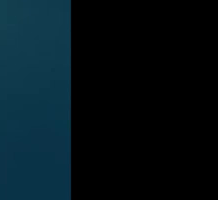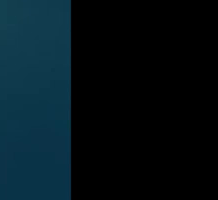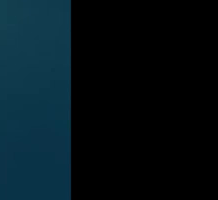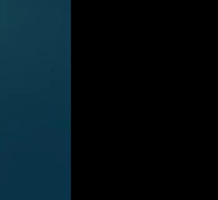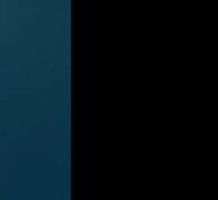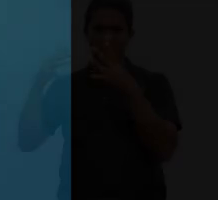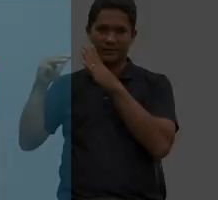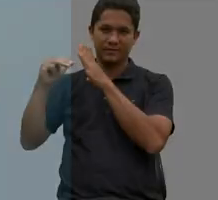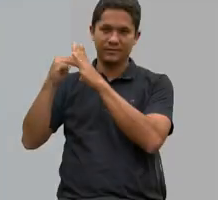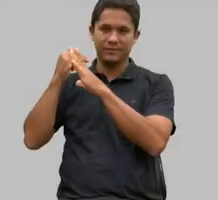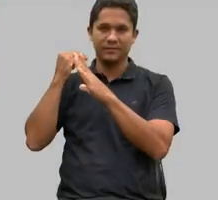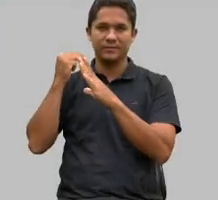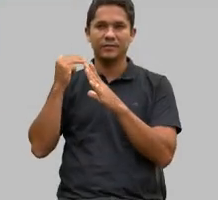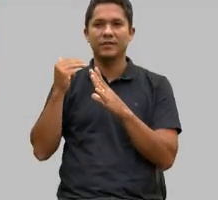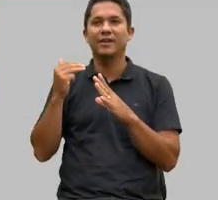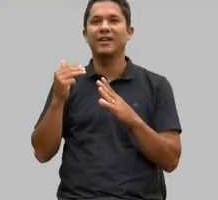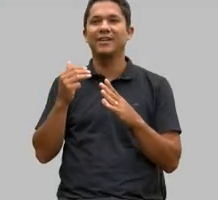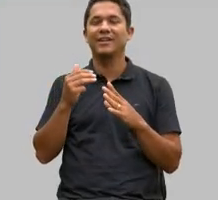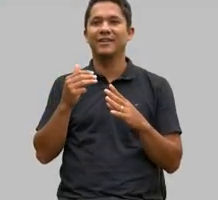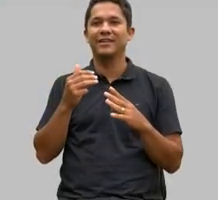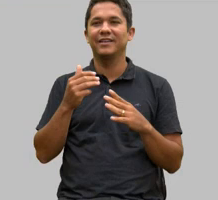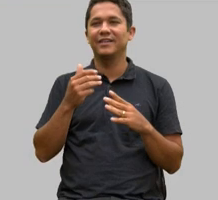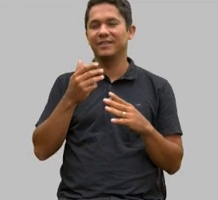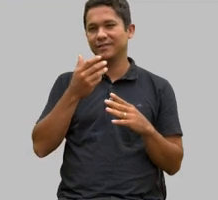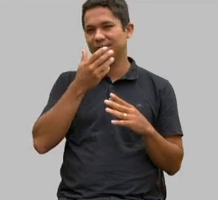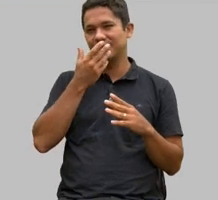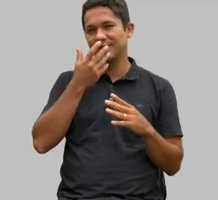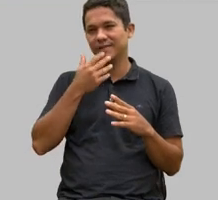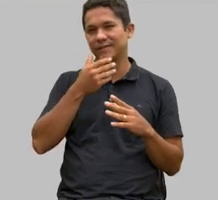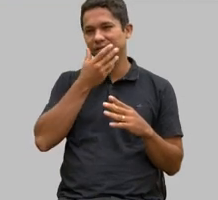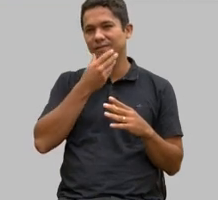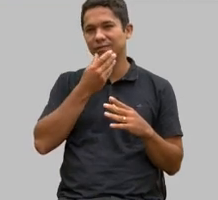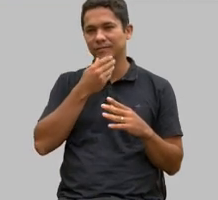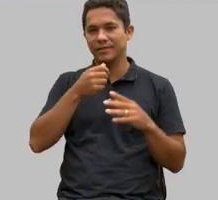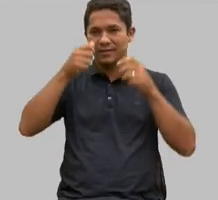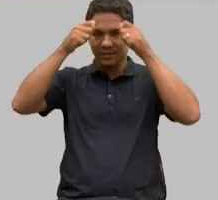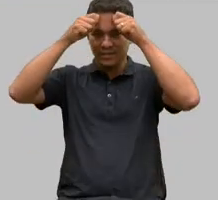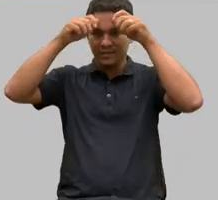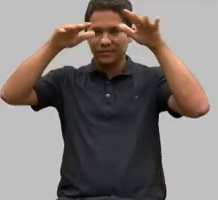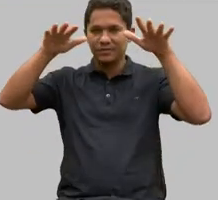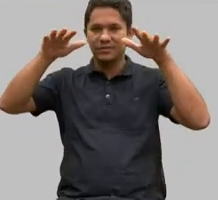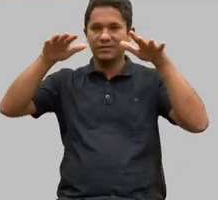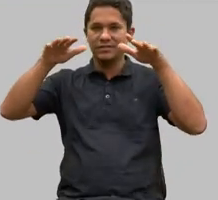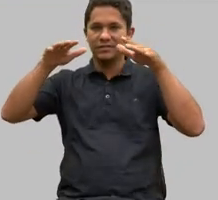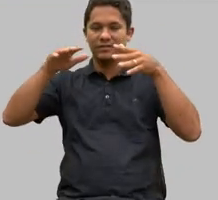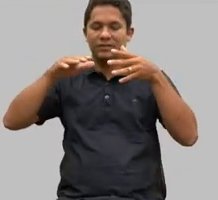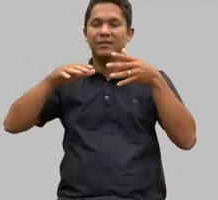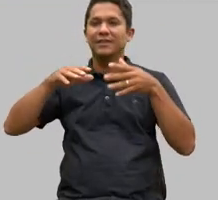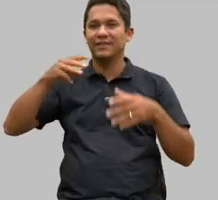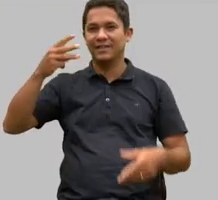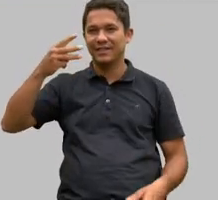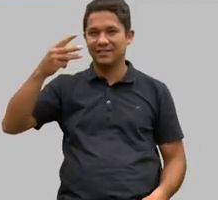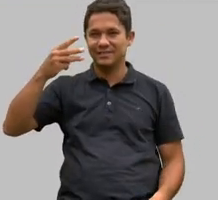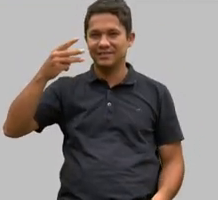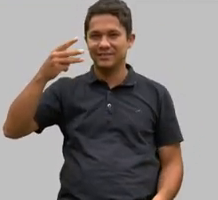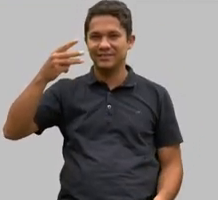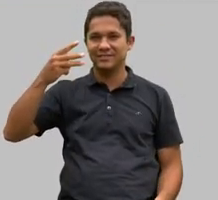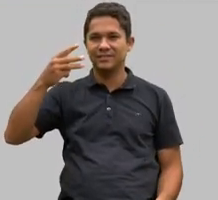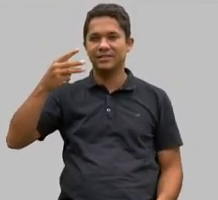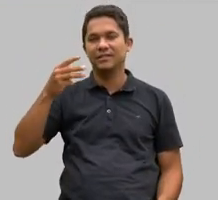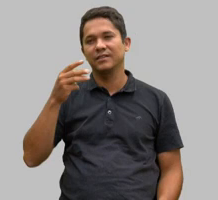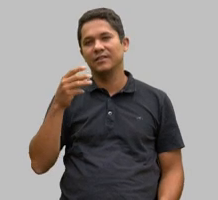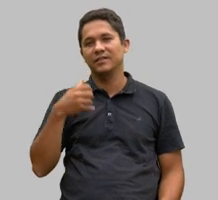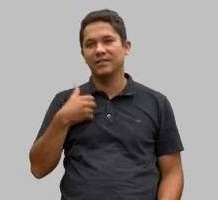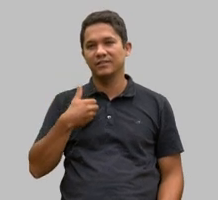menino autista nível 3 autista severo deficiência intelectual 15 anos estava evoluindo aí com uma